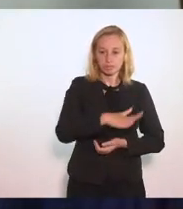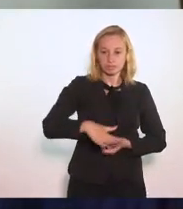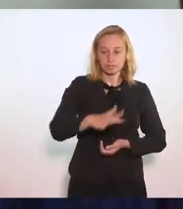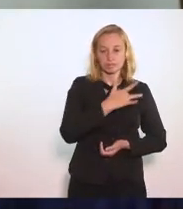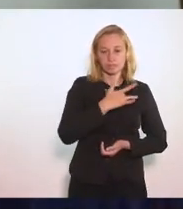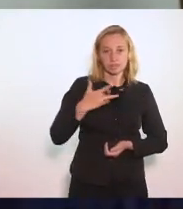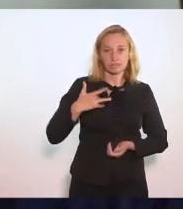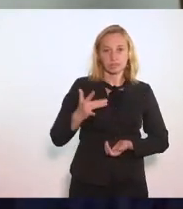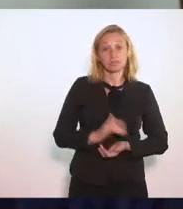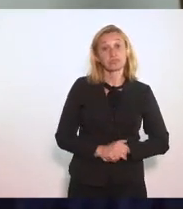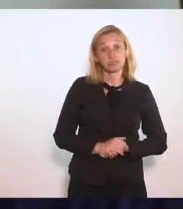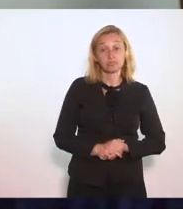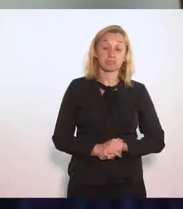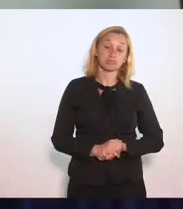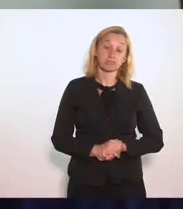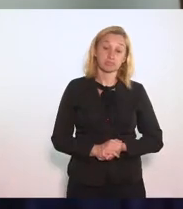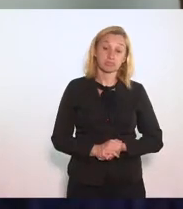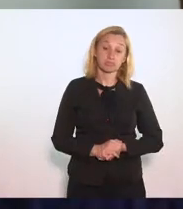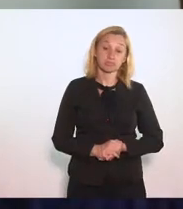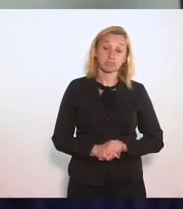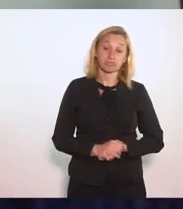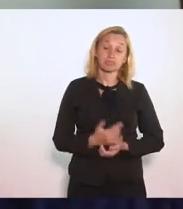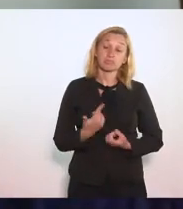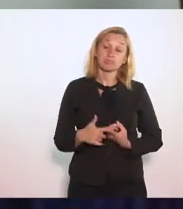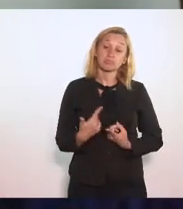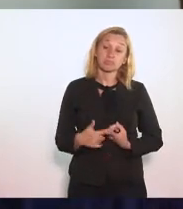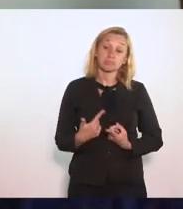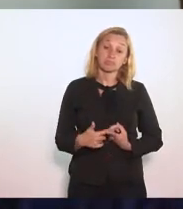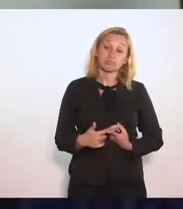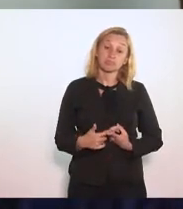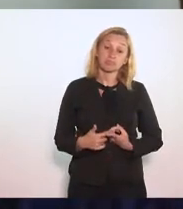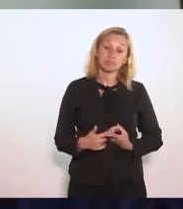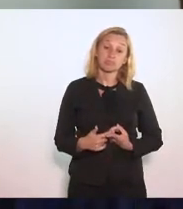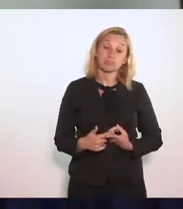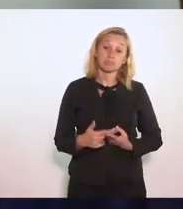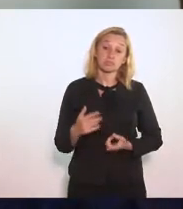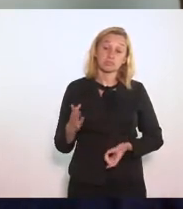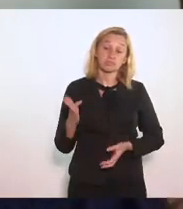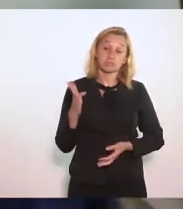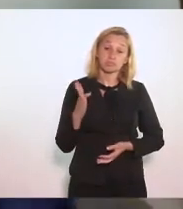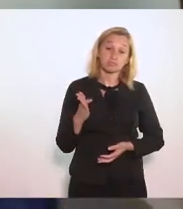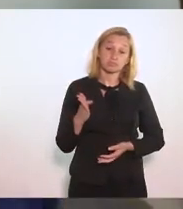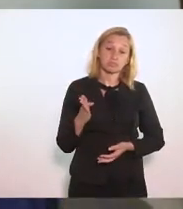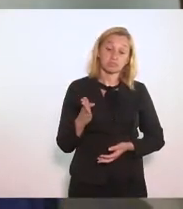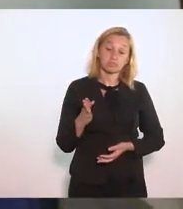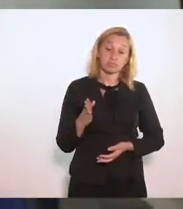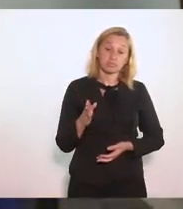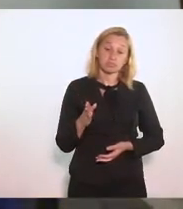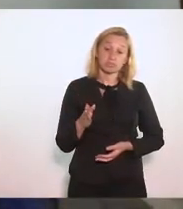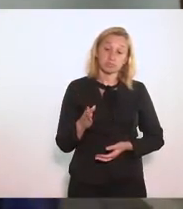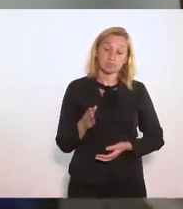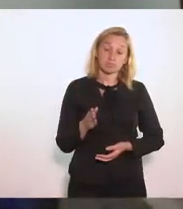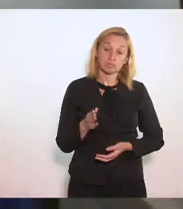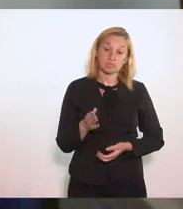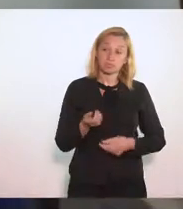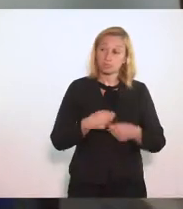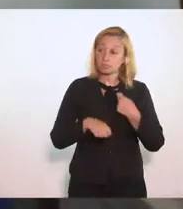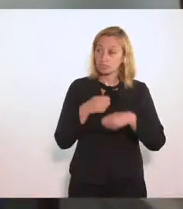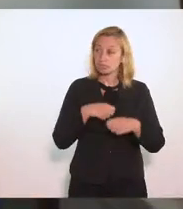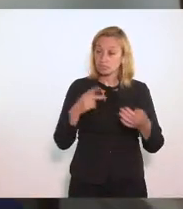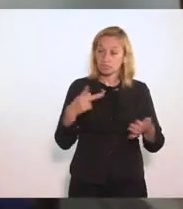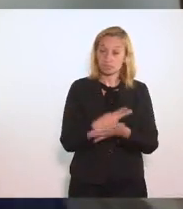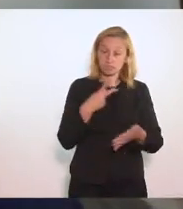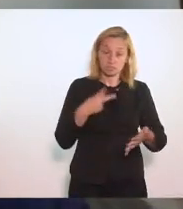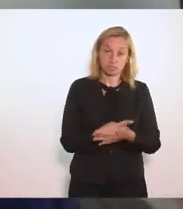Porque Essa má gestão Principalmente No atraso Da